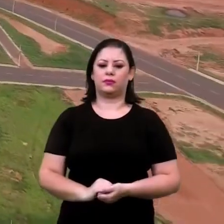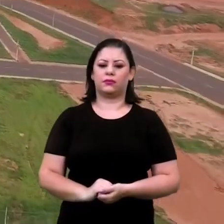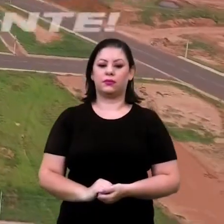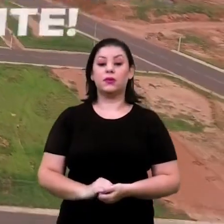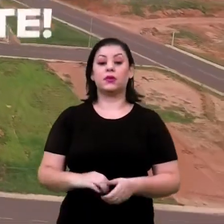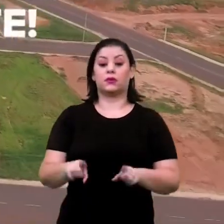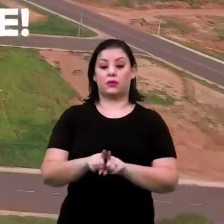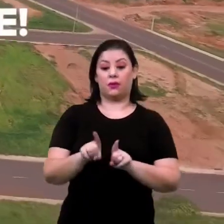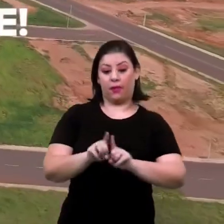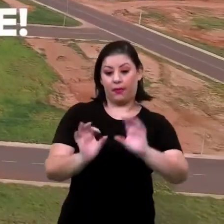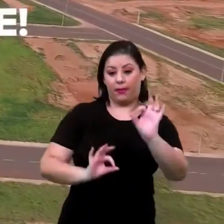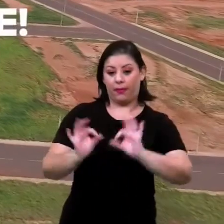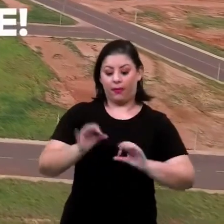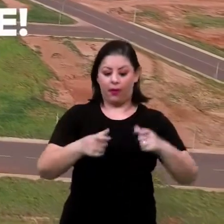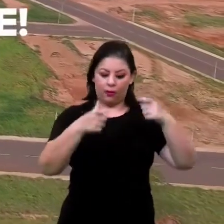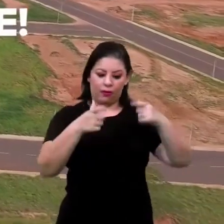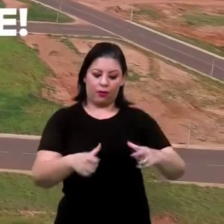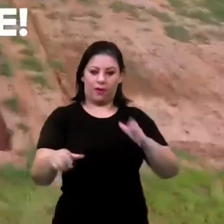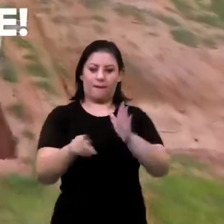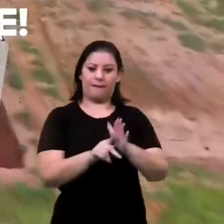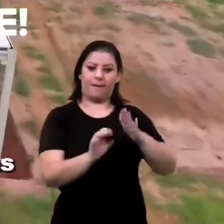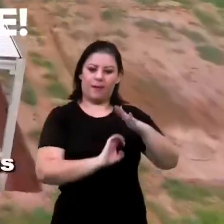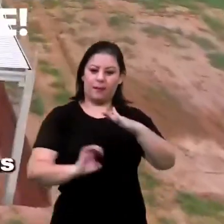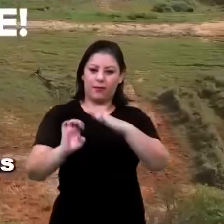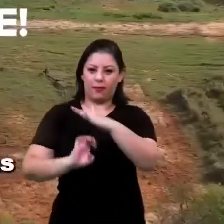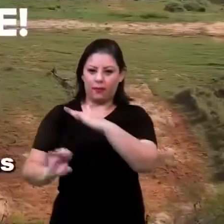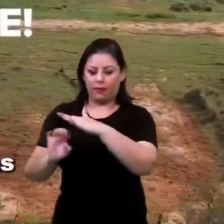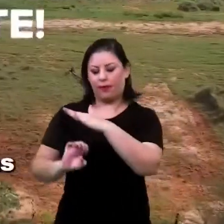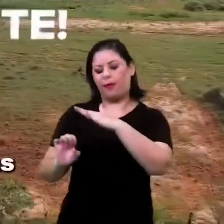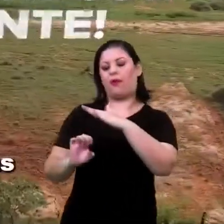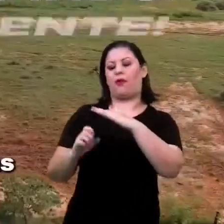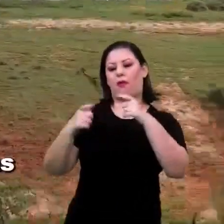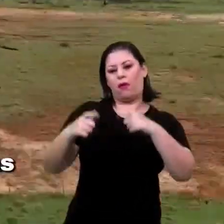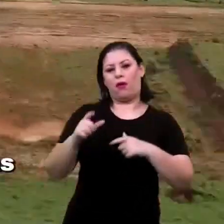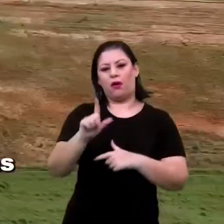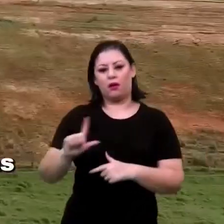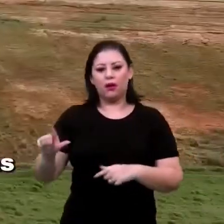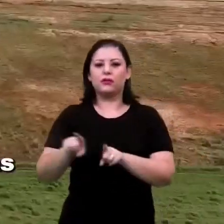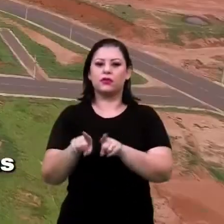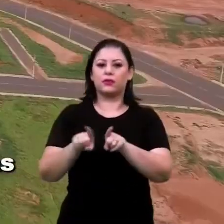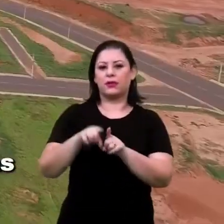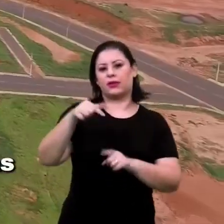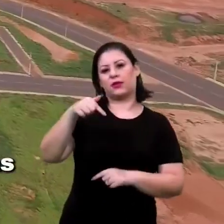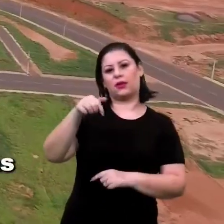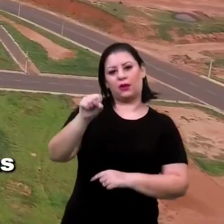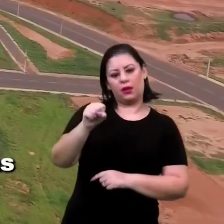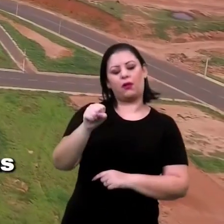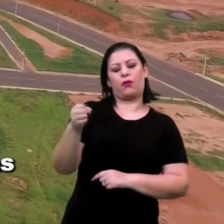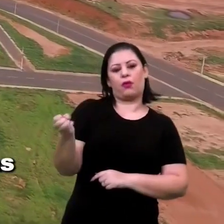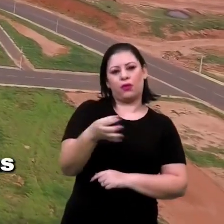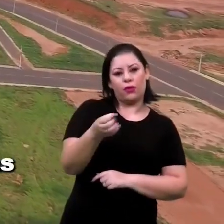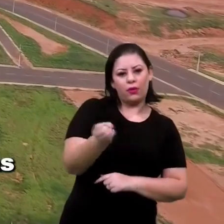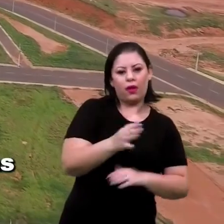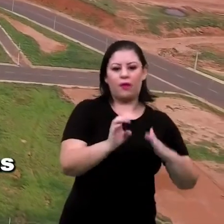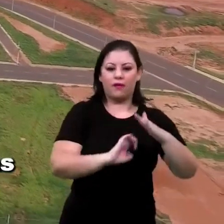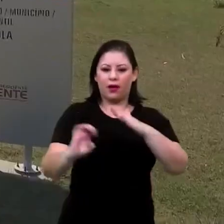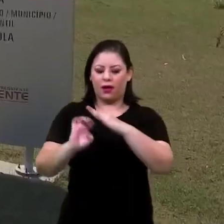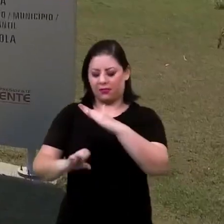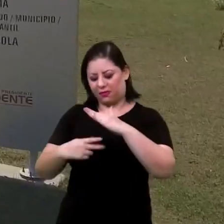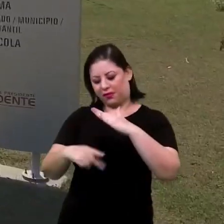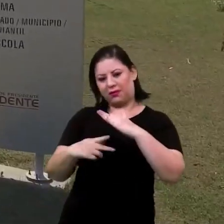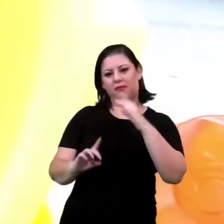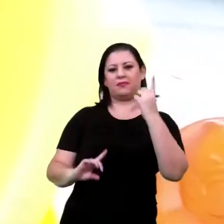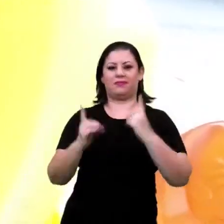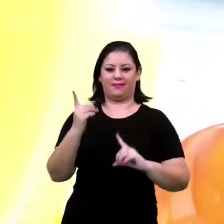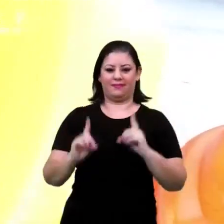construção do Distrito Industrial da Zona Leste para a instalação de 78 novas indústrias em Presidente Prudente.